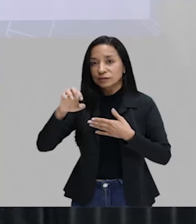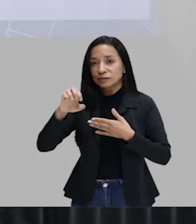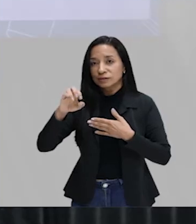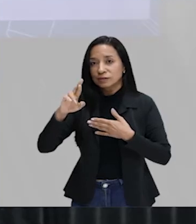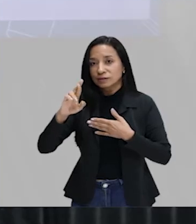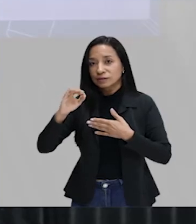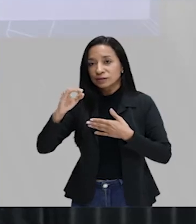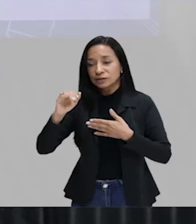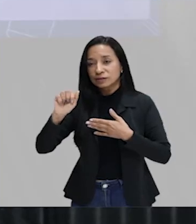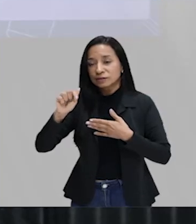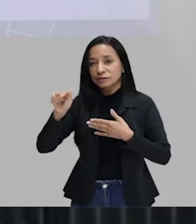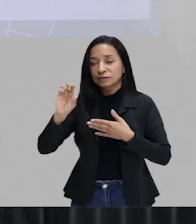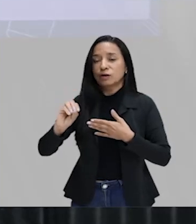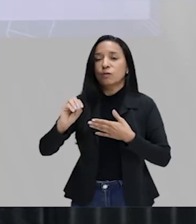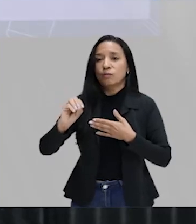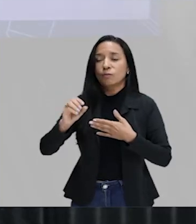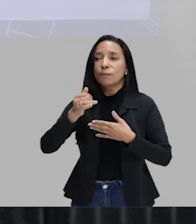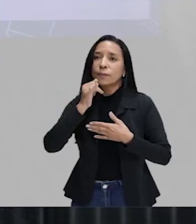Nossa!